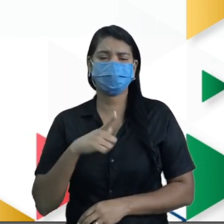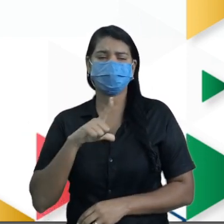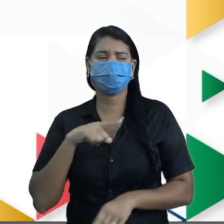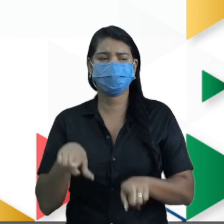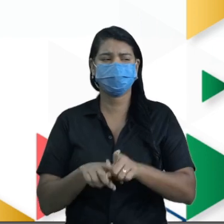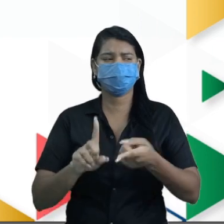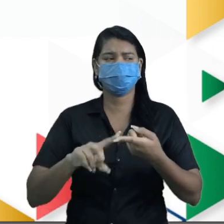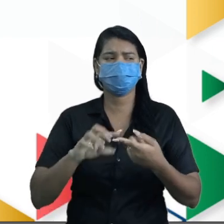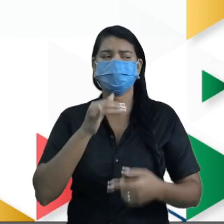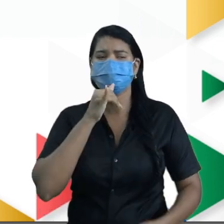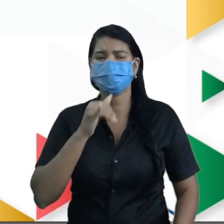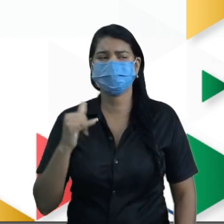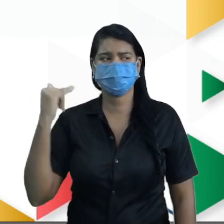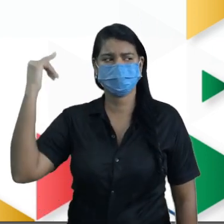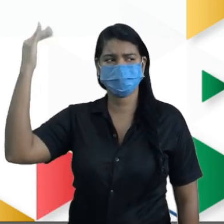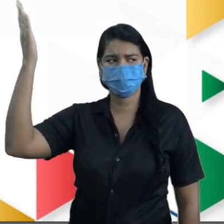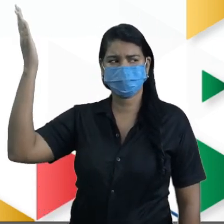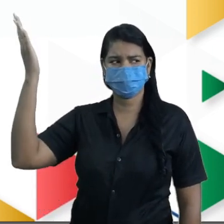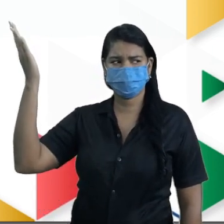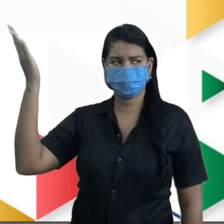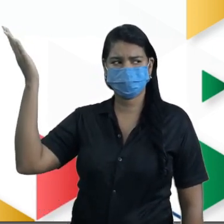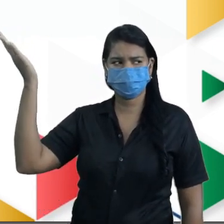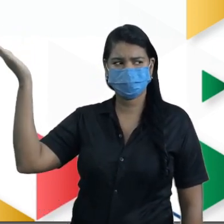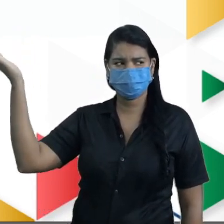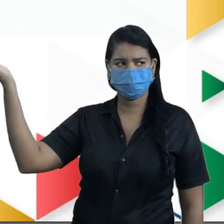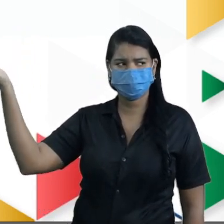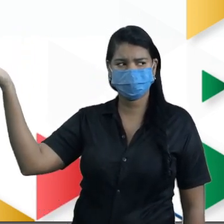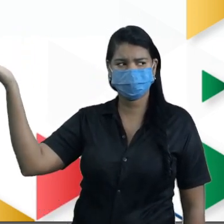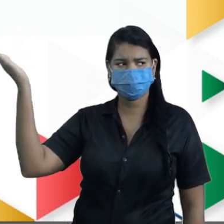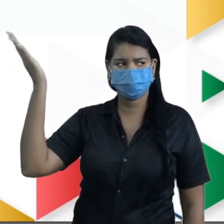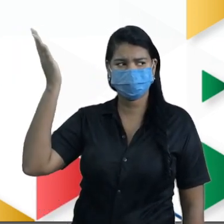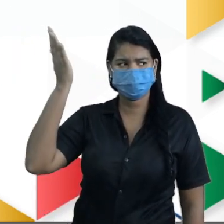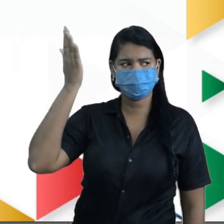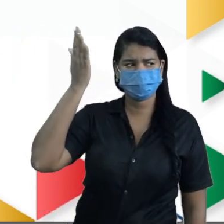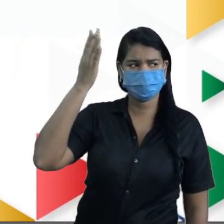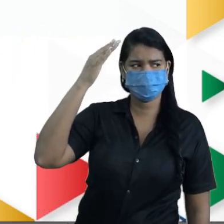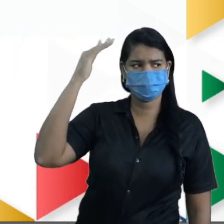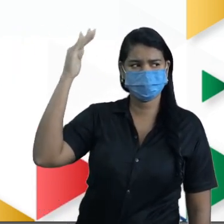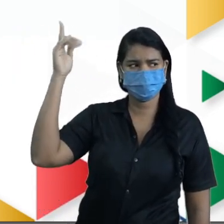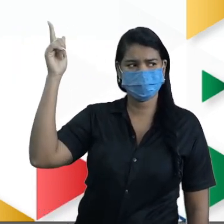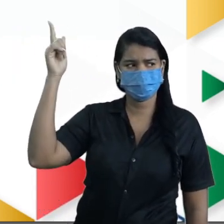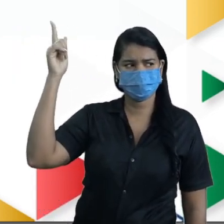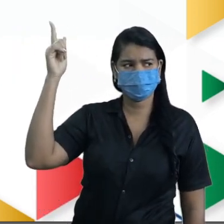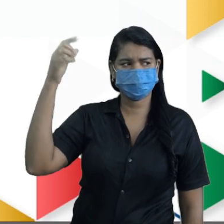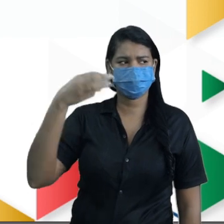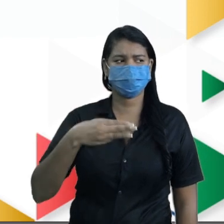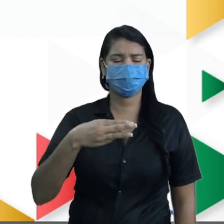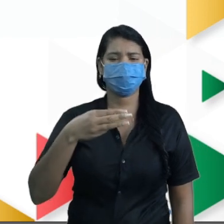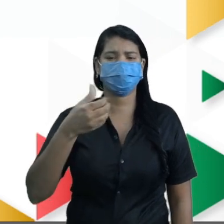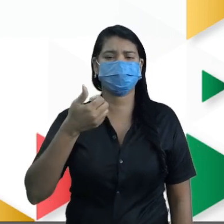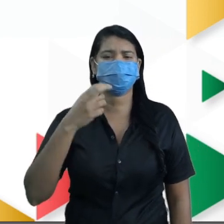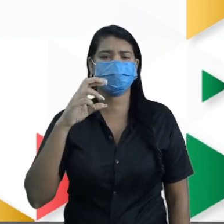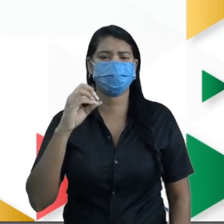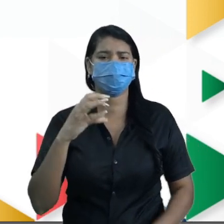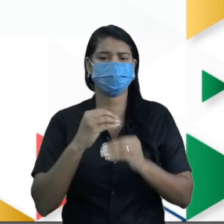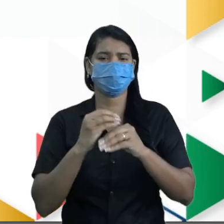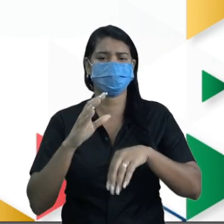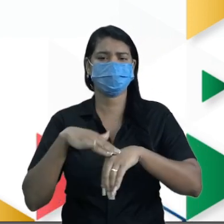um somatório de 315 mais 468, que ele quer o total, né?